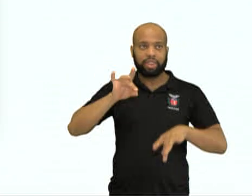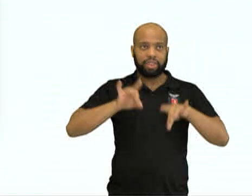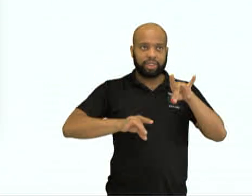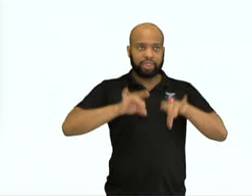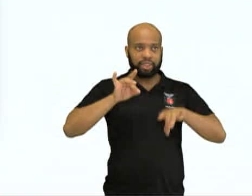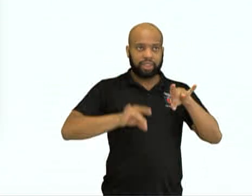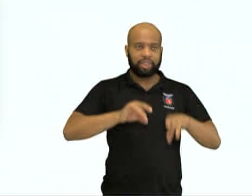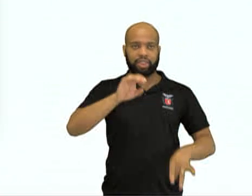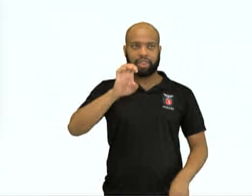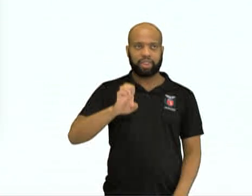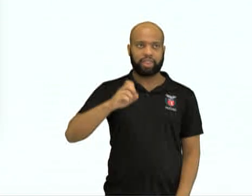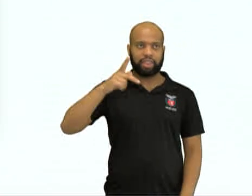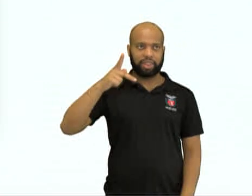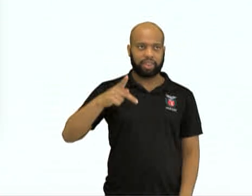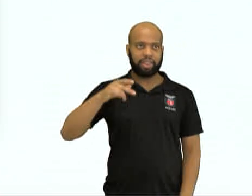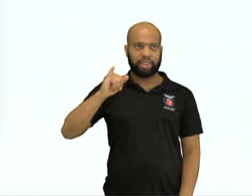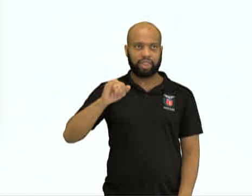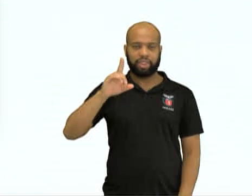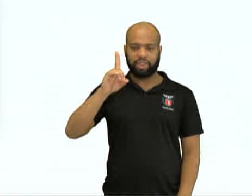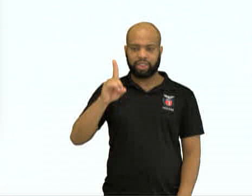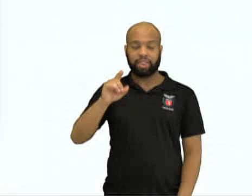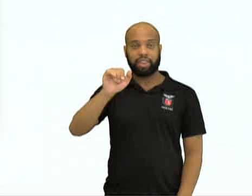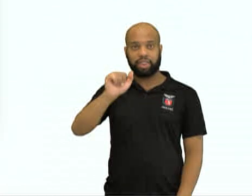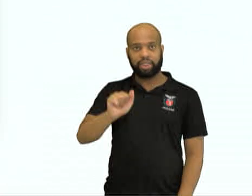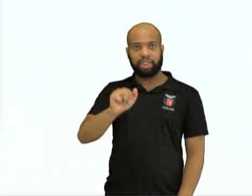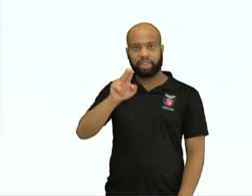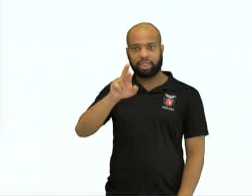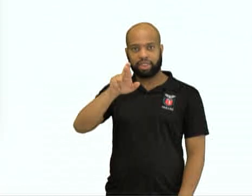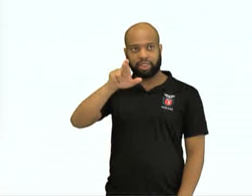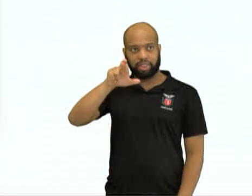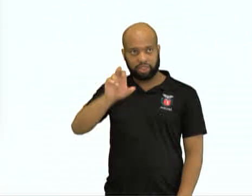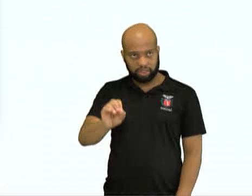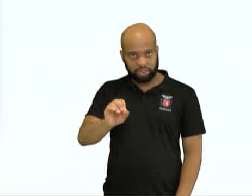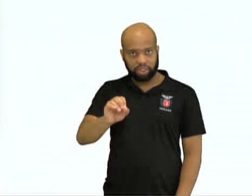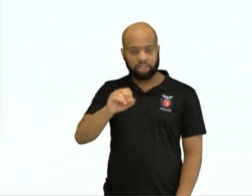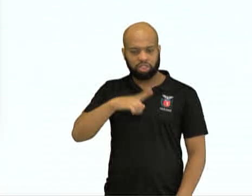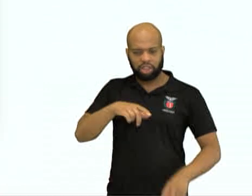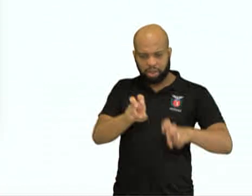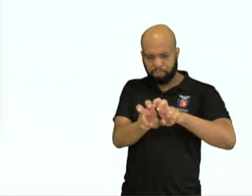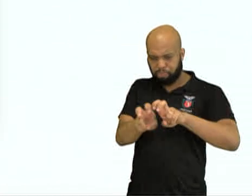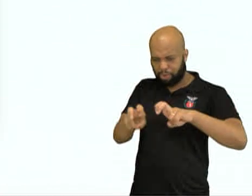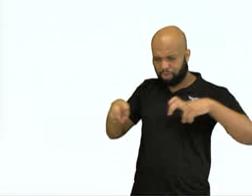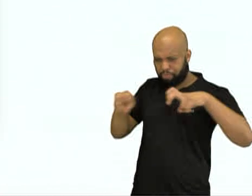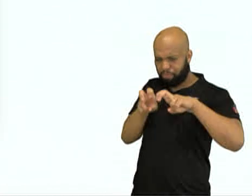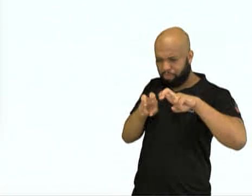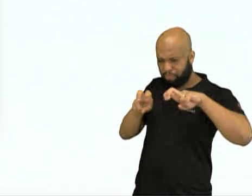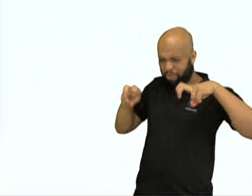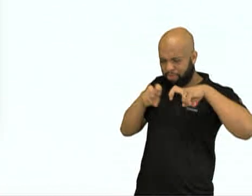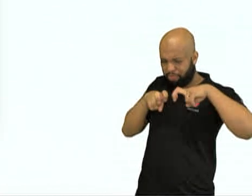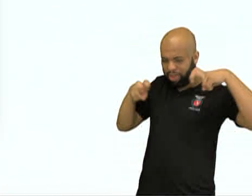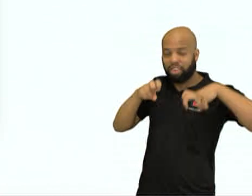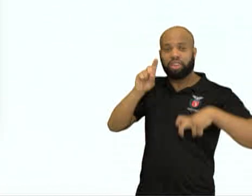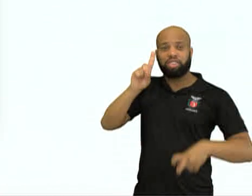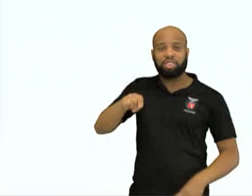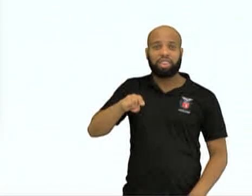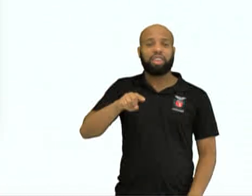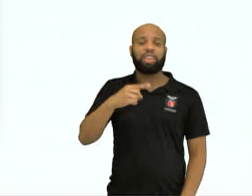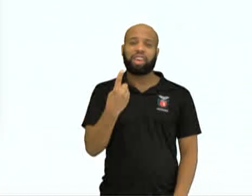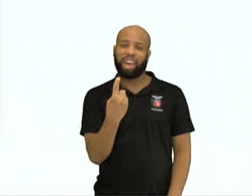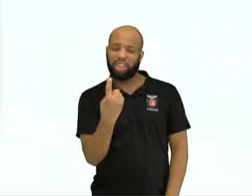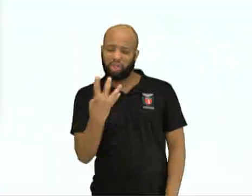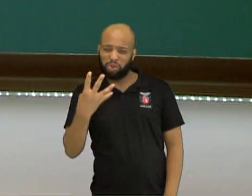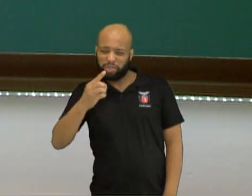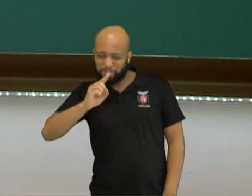epidauro. Ele acomodava mais de 14 mil pessoas. A sua